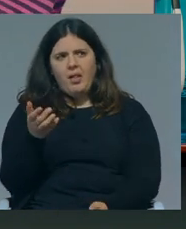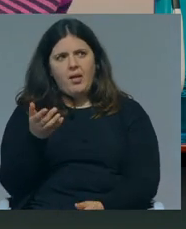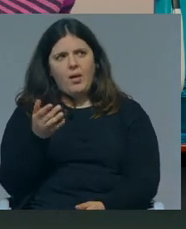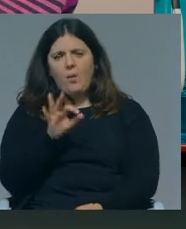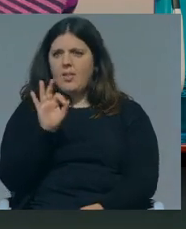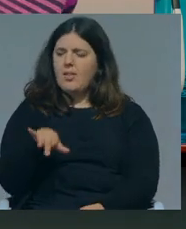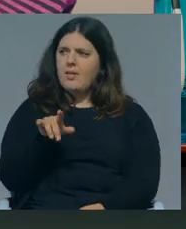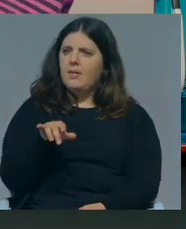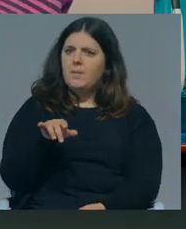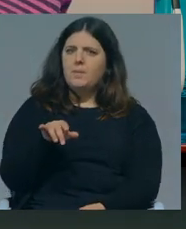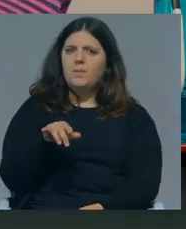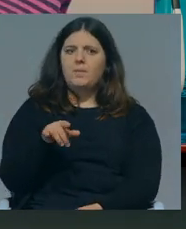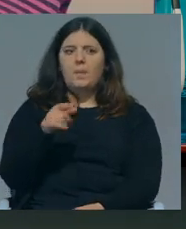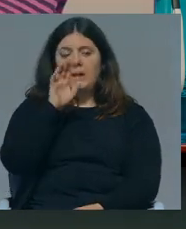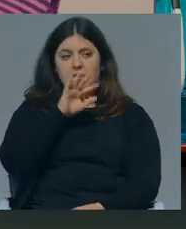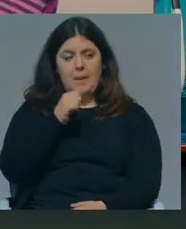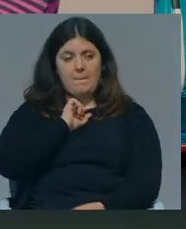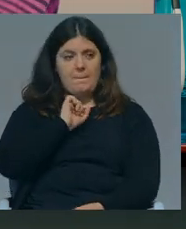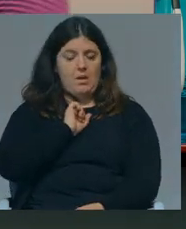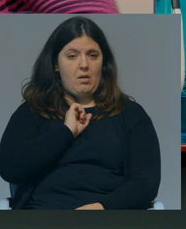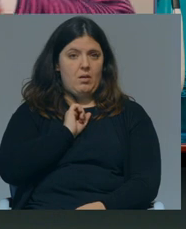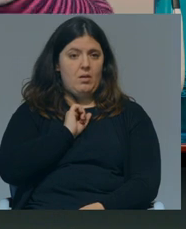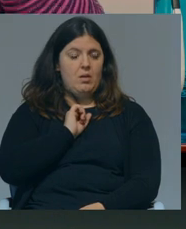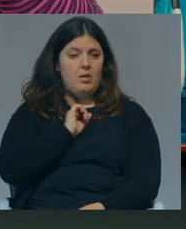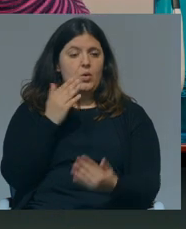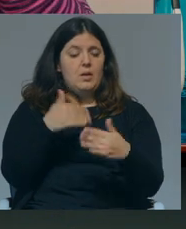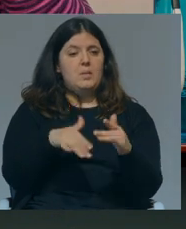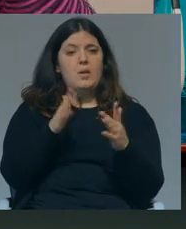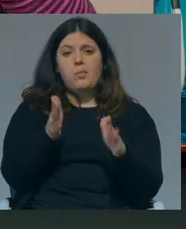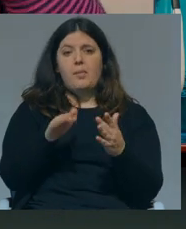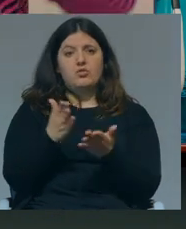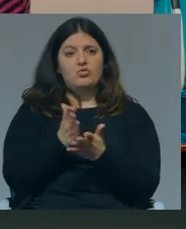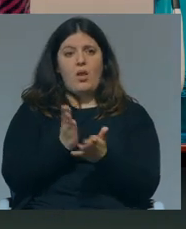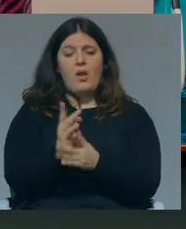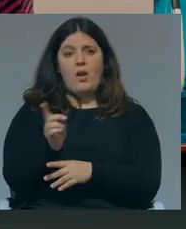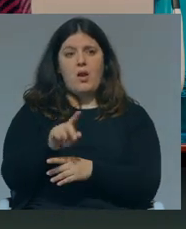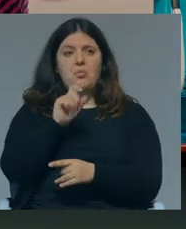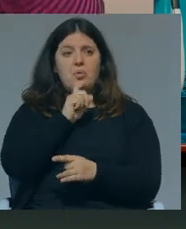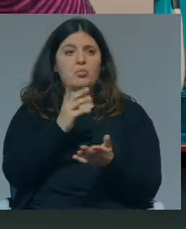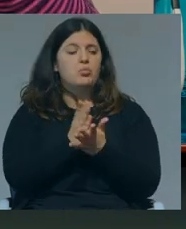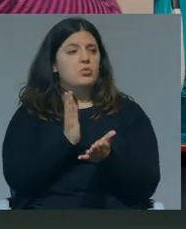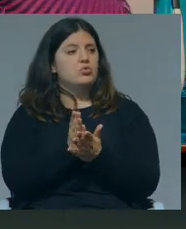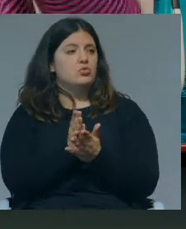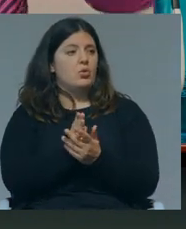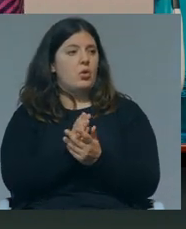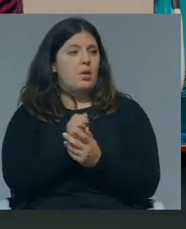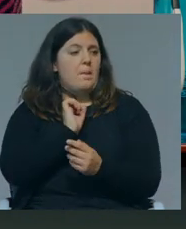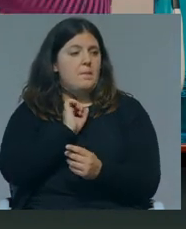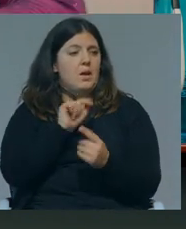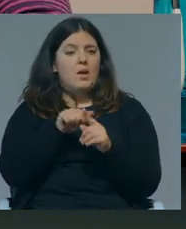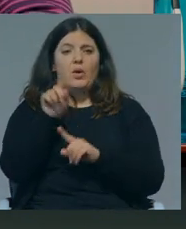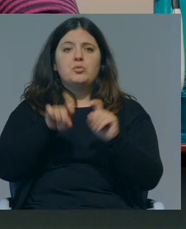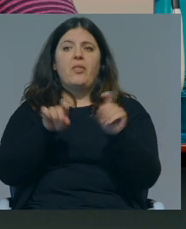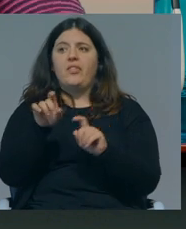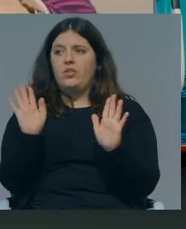Portanto, se todas as famílias portuguesas fossem a minha, no limite nem precisávamos de escola, ou podíamos ter assim uma escola a minha do ponto de vista